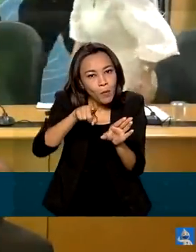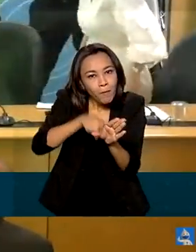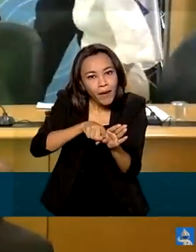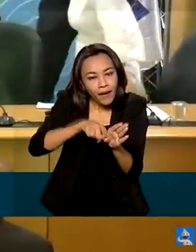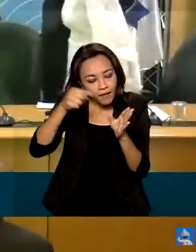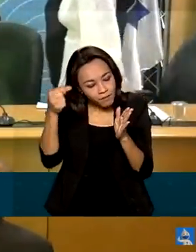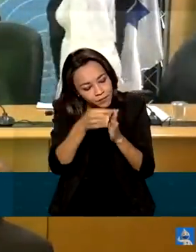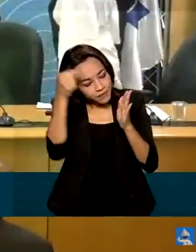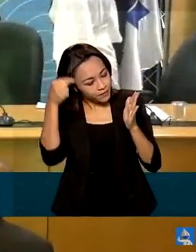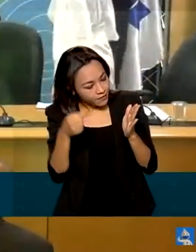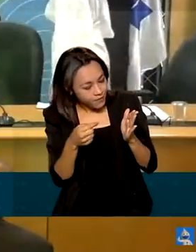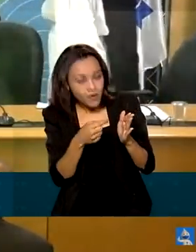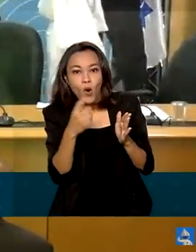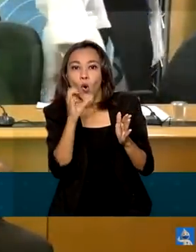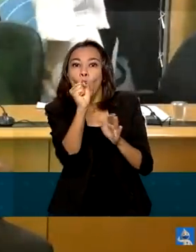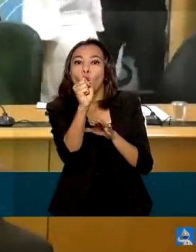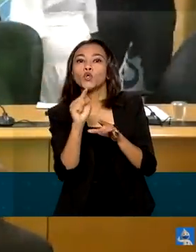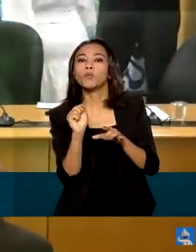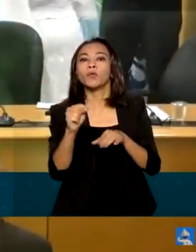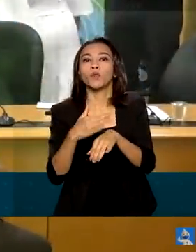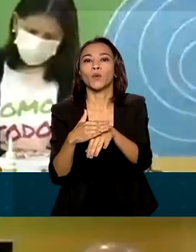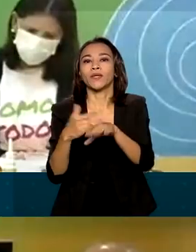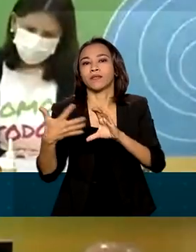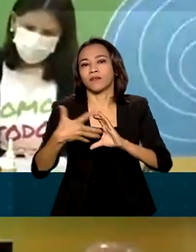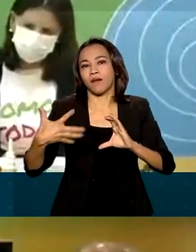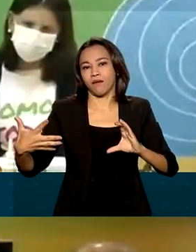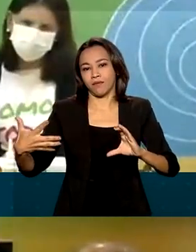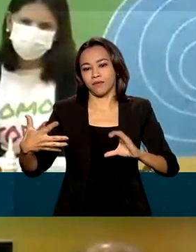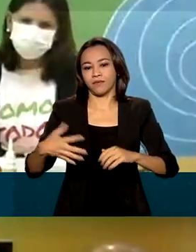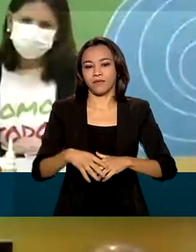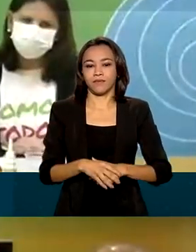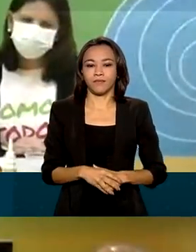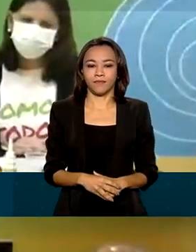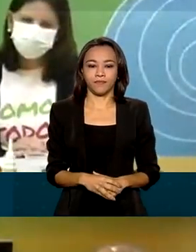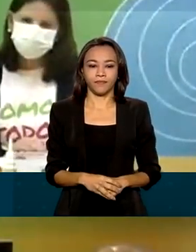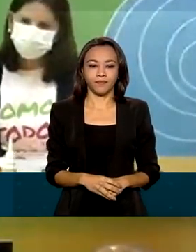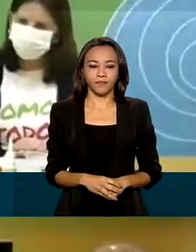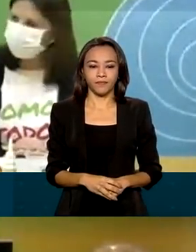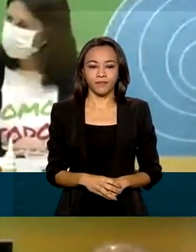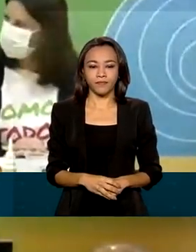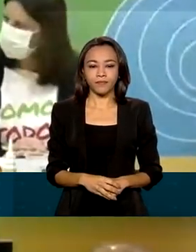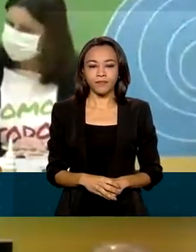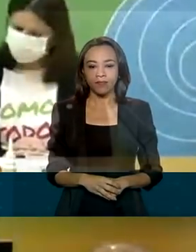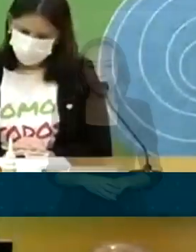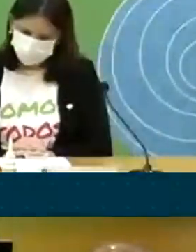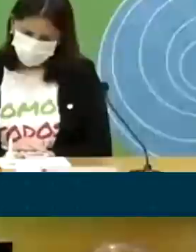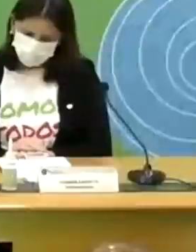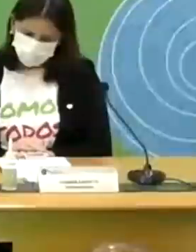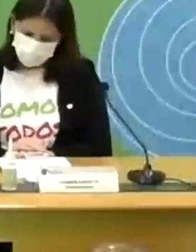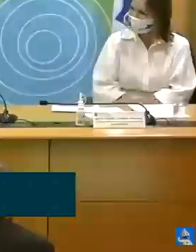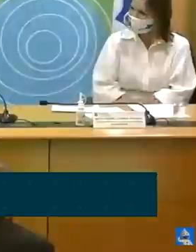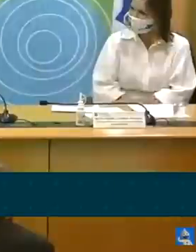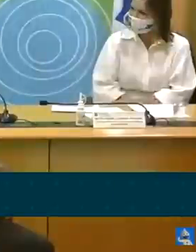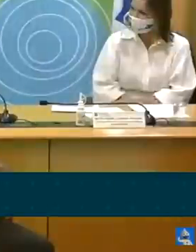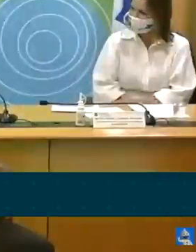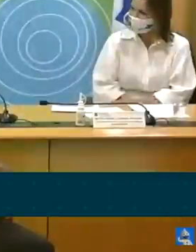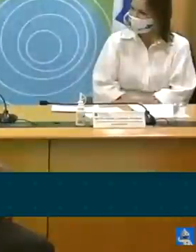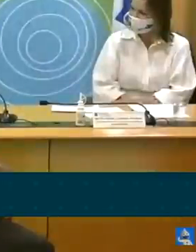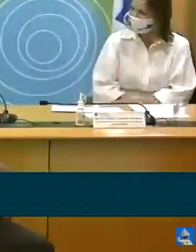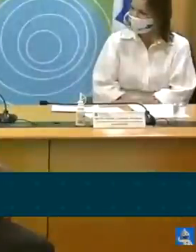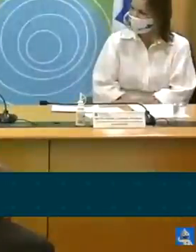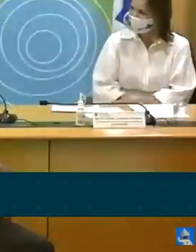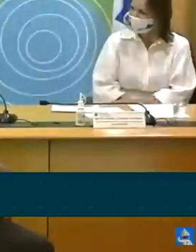de detectar 8 mil doenças raras. Estamos modificando a realidade desses pacientes. Dar